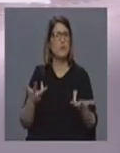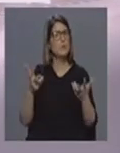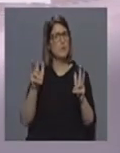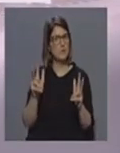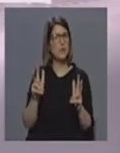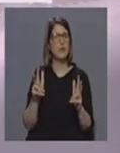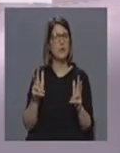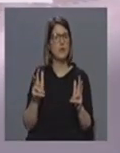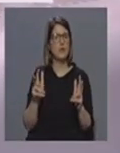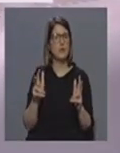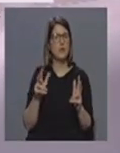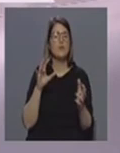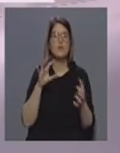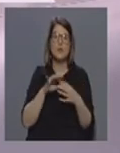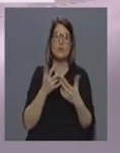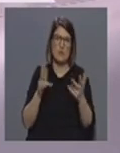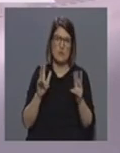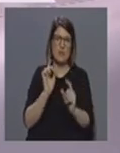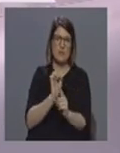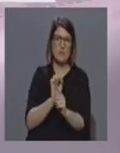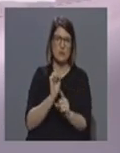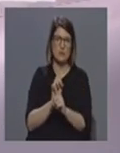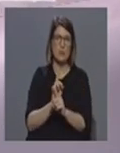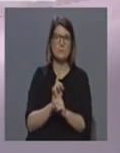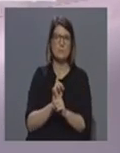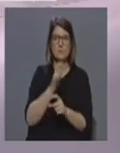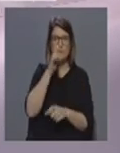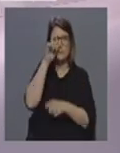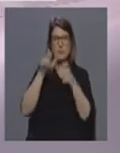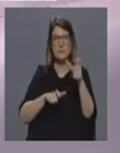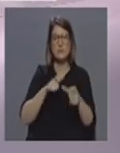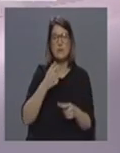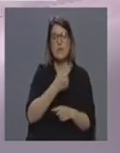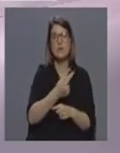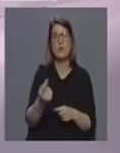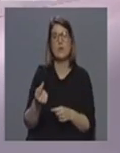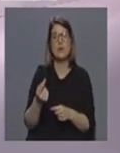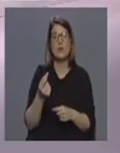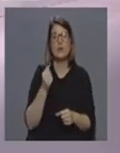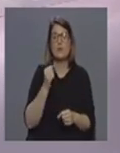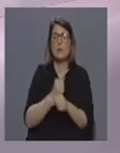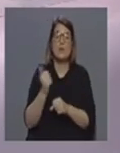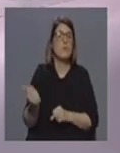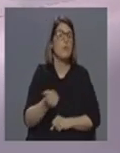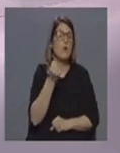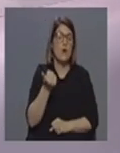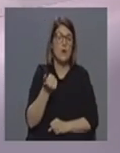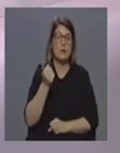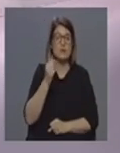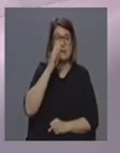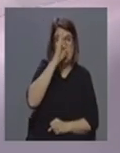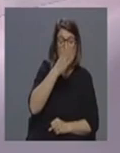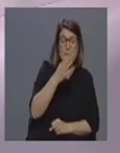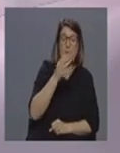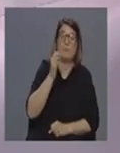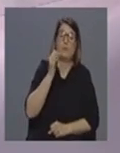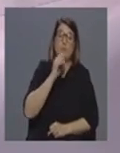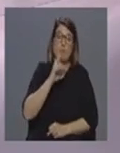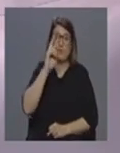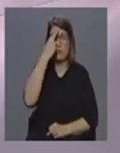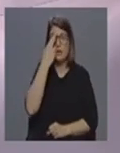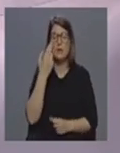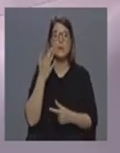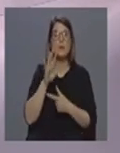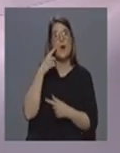Em termos também de disponibilidade claro que cada um vai fazer o melhor que souber e puder temos também que olhar também para os exemplos de